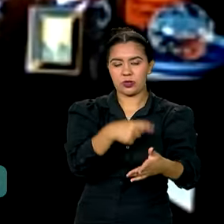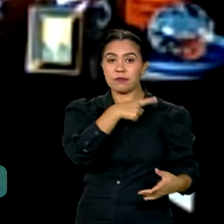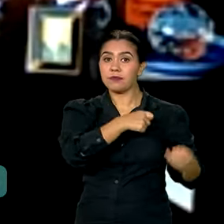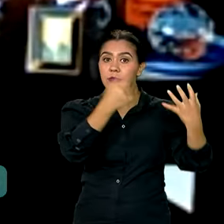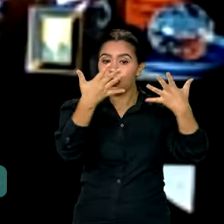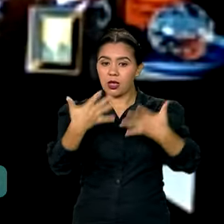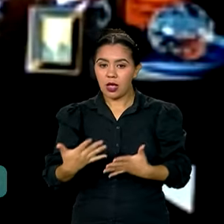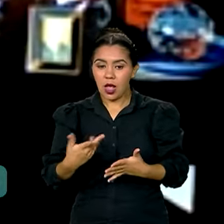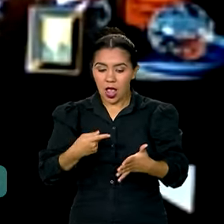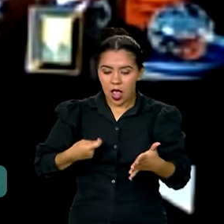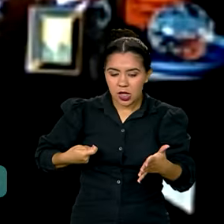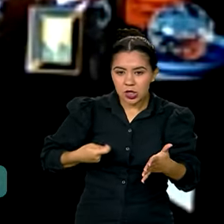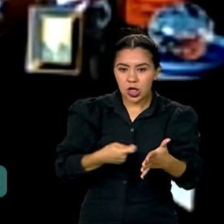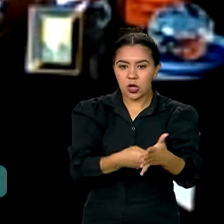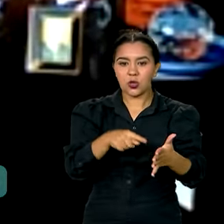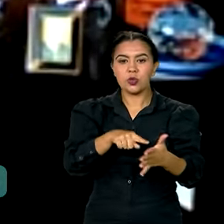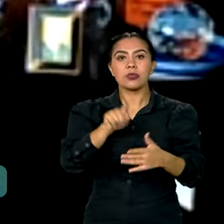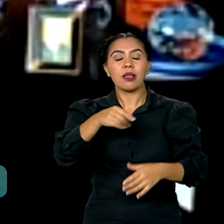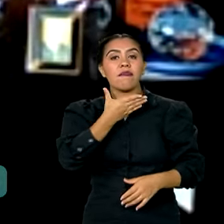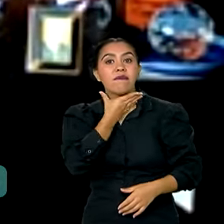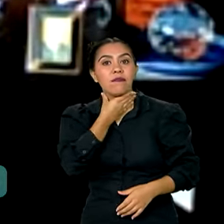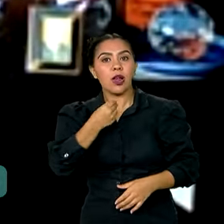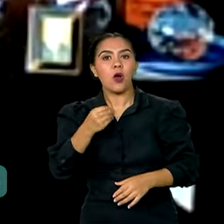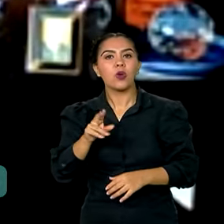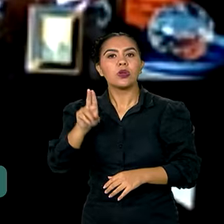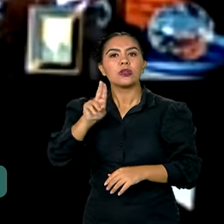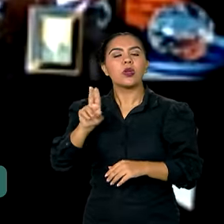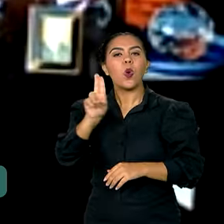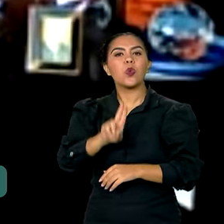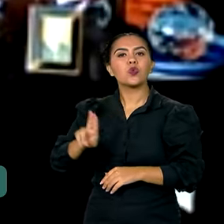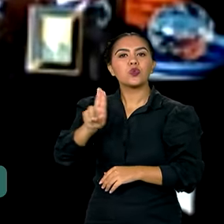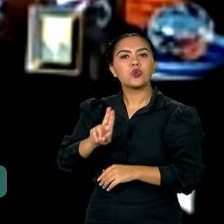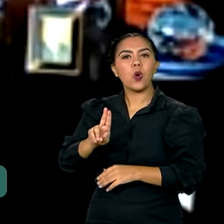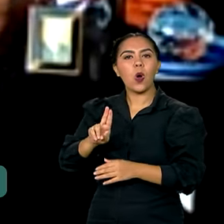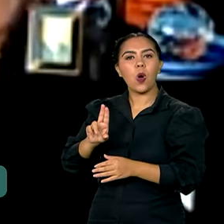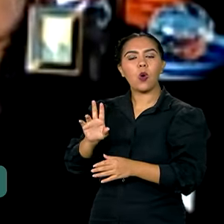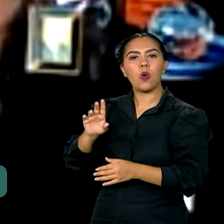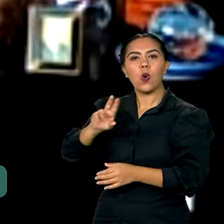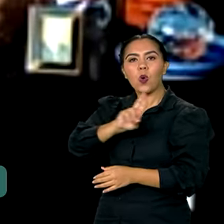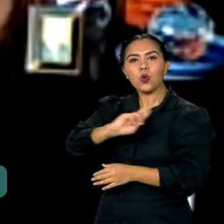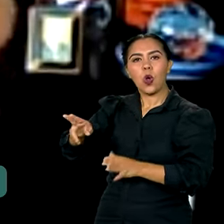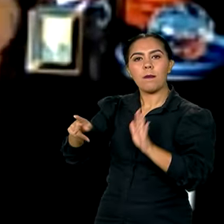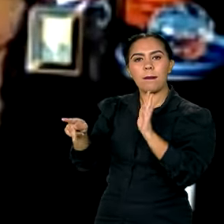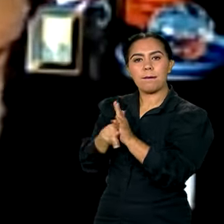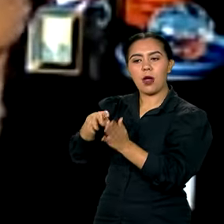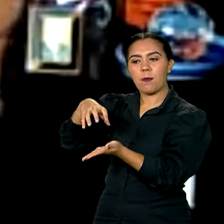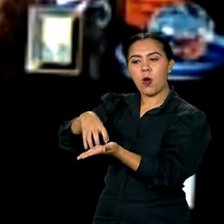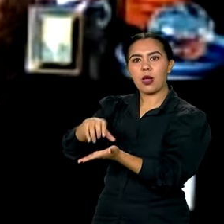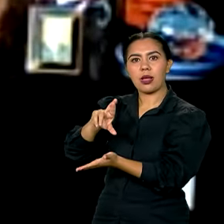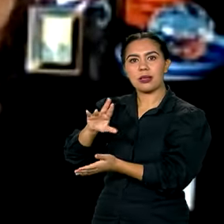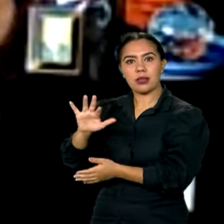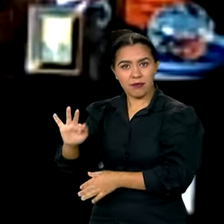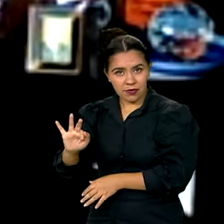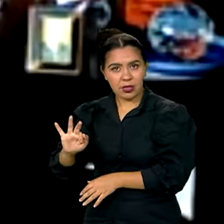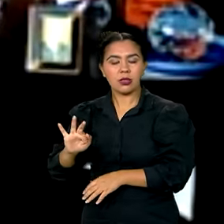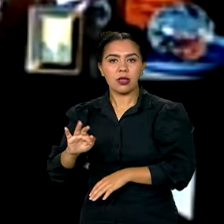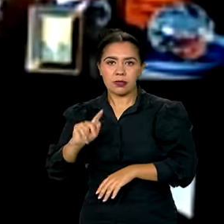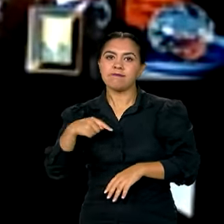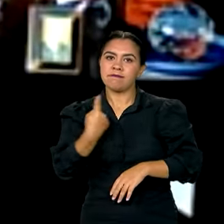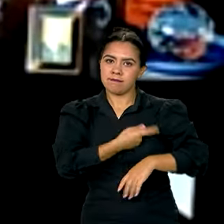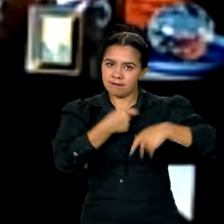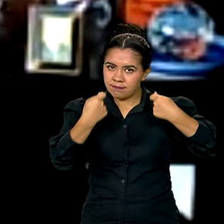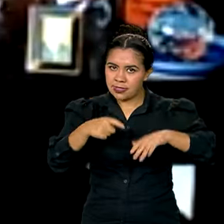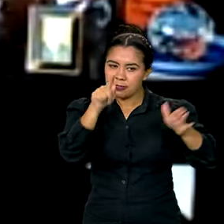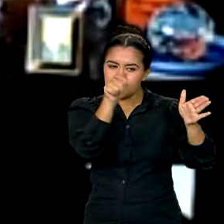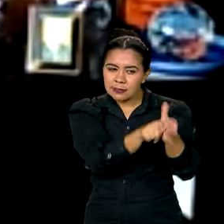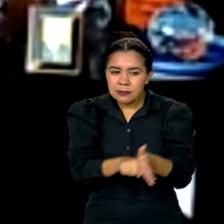de uma fraude que utilizou o nome da Receita, isso vai servir de insumo para a nossa fiscalização combater